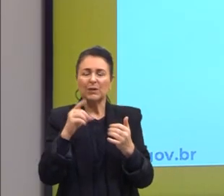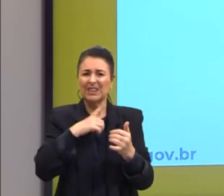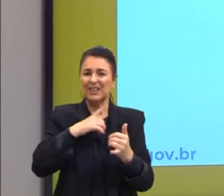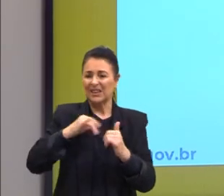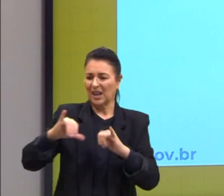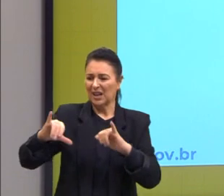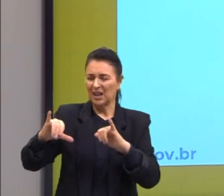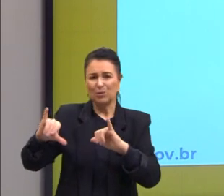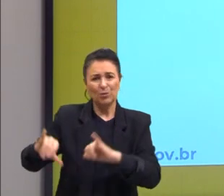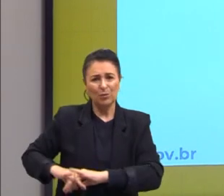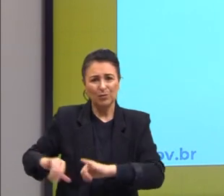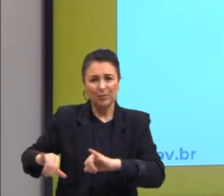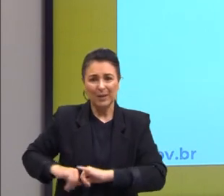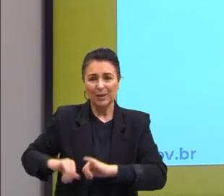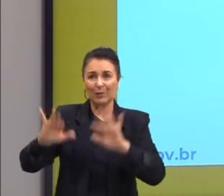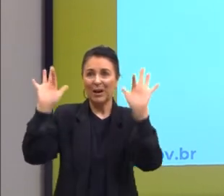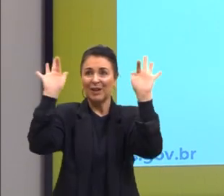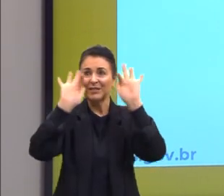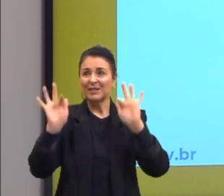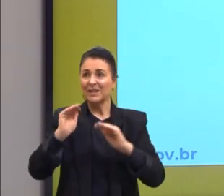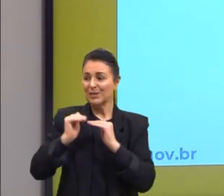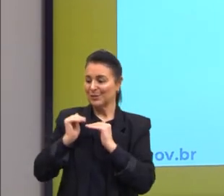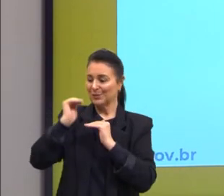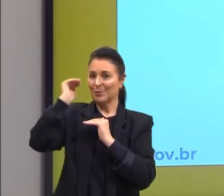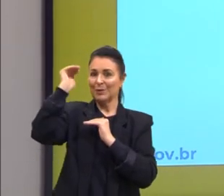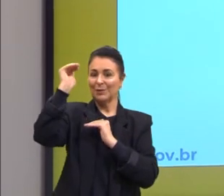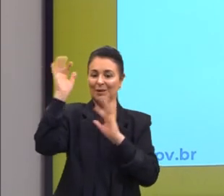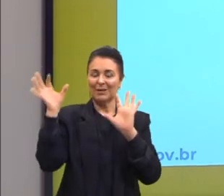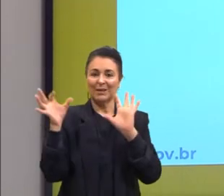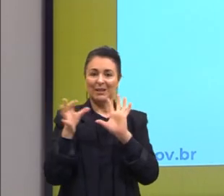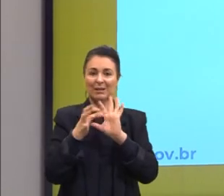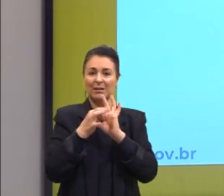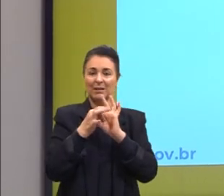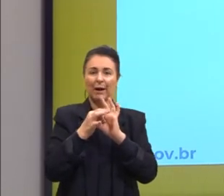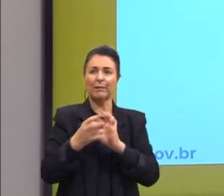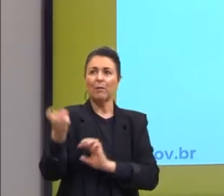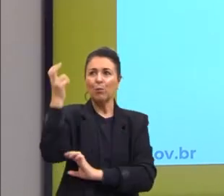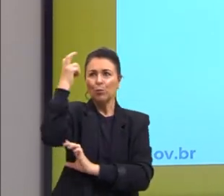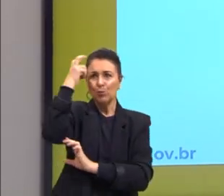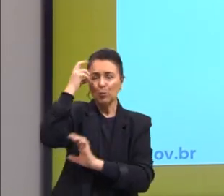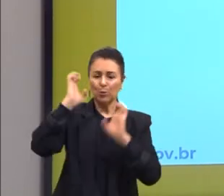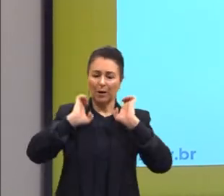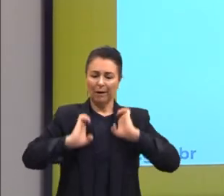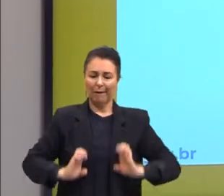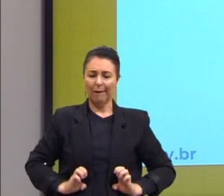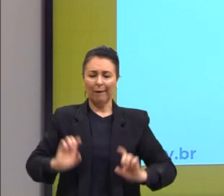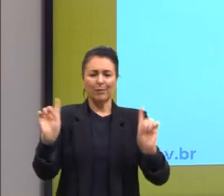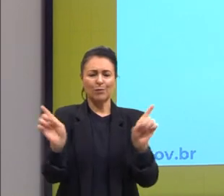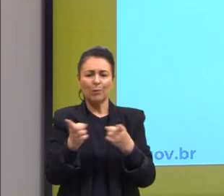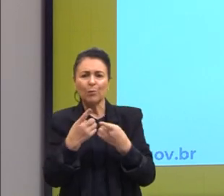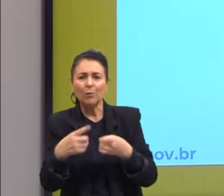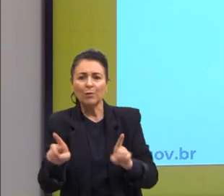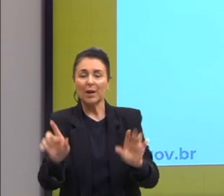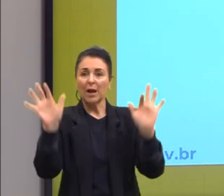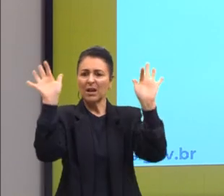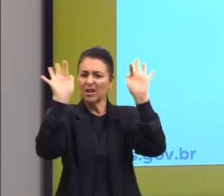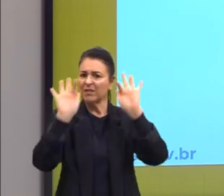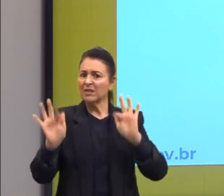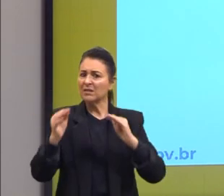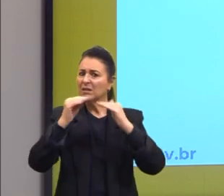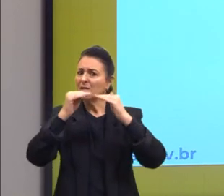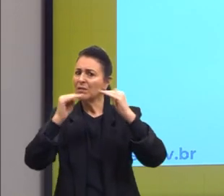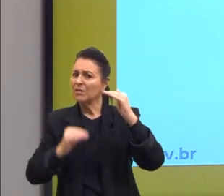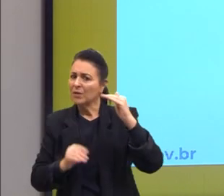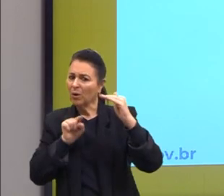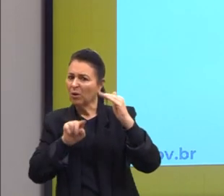a felicidade superior é a felicidade ligada à cultura, à ética, à música, e a felicidade inferior